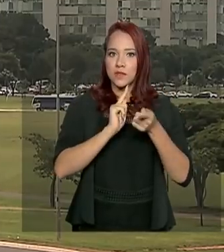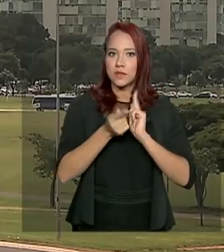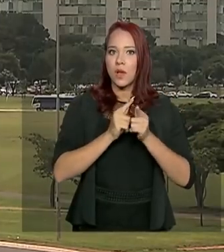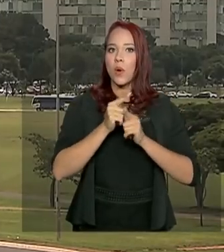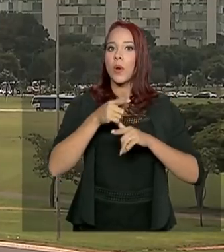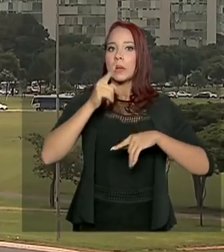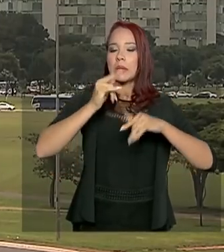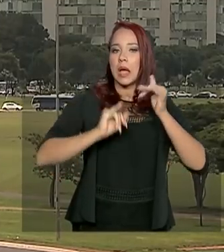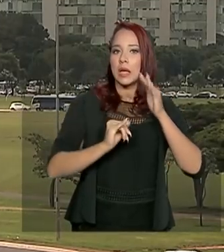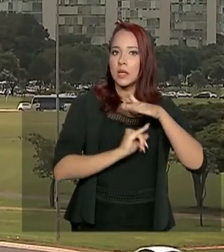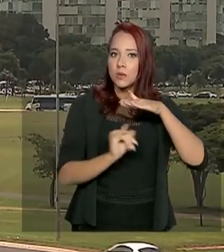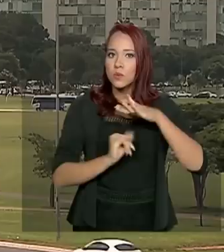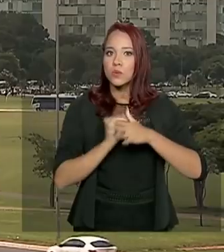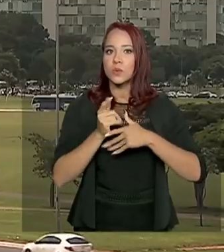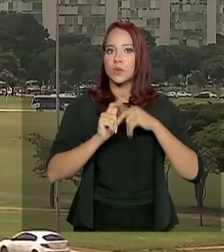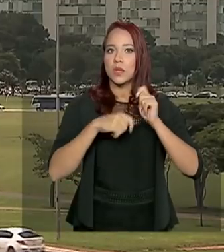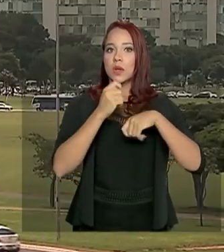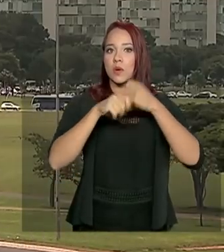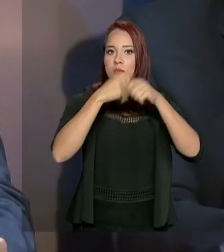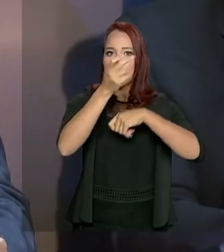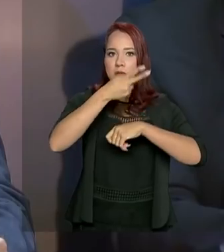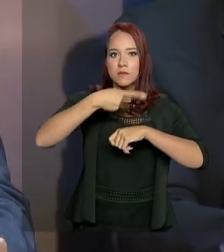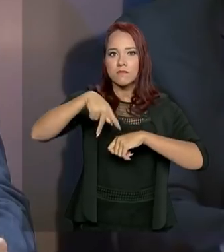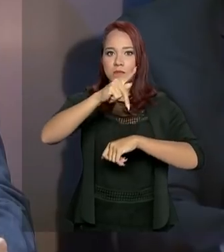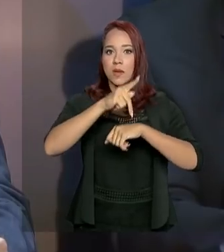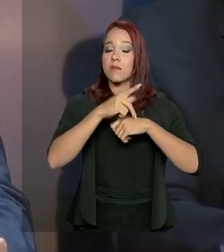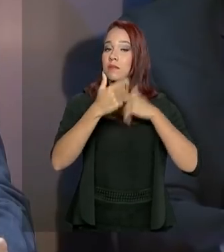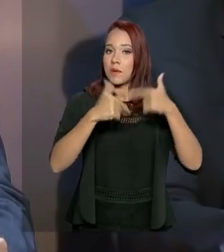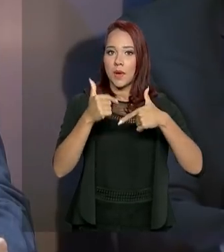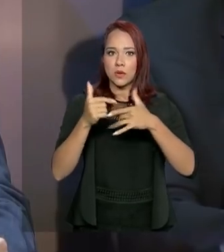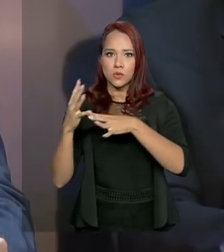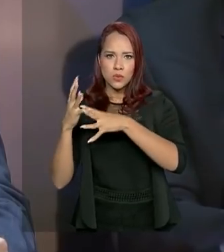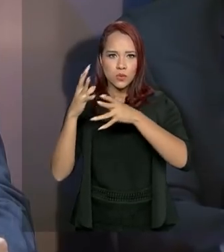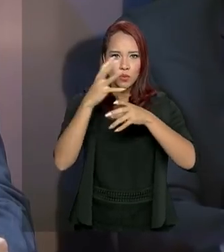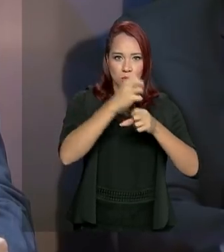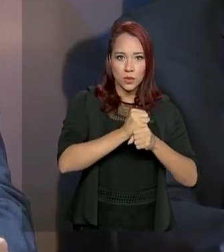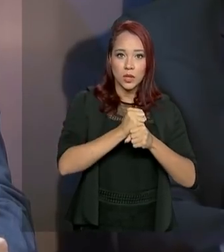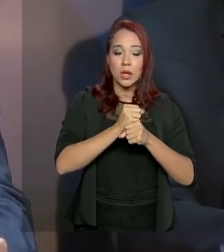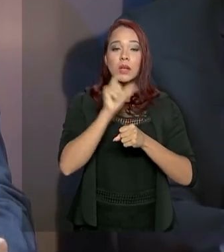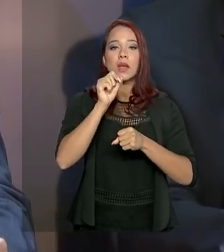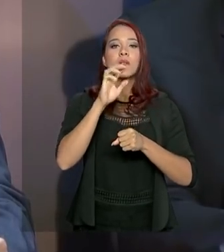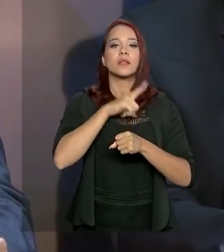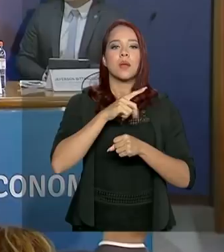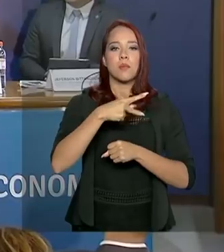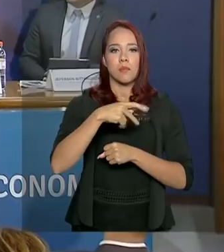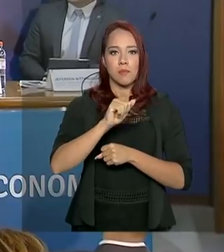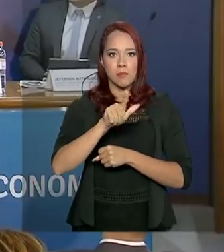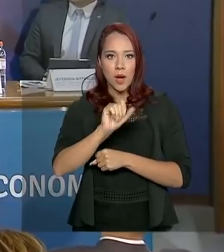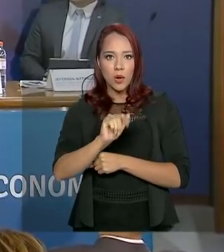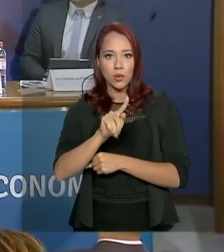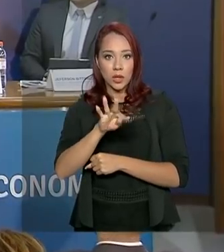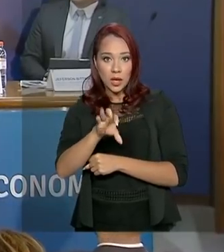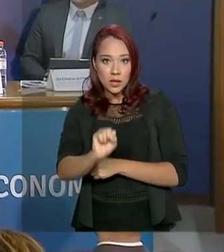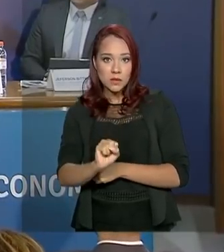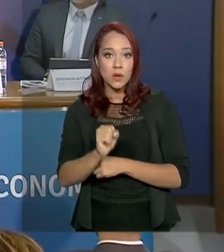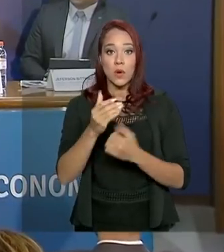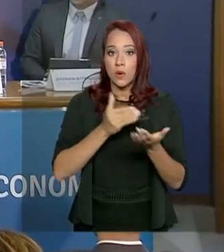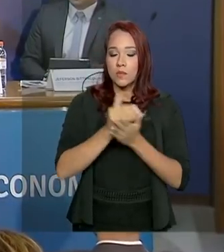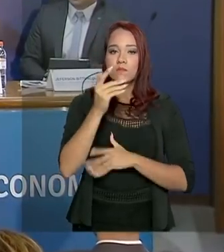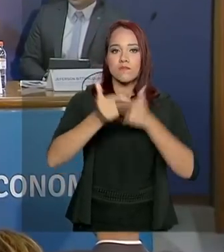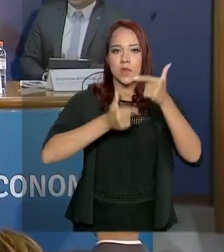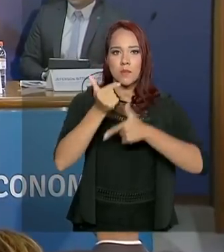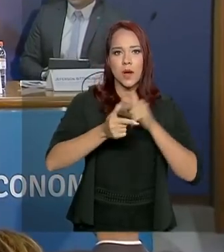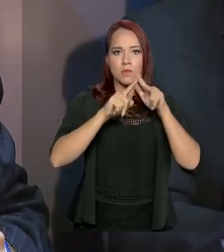indústria, comércio exterior e do trabalho. Com tudo reunido sob o comando de Paulo Guedes, começaram os trabalhos para